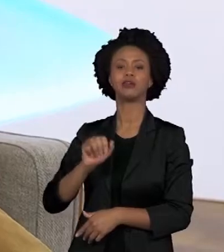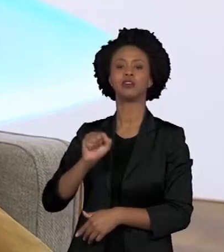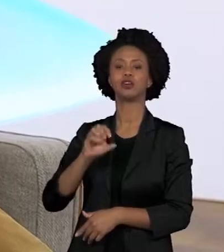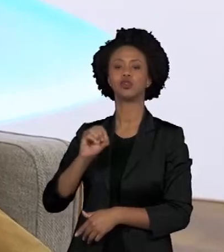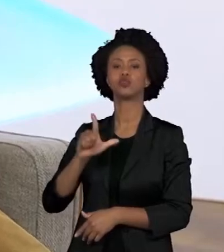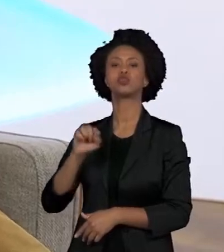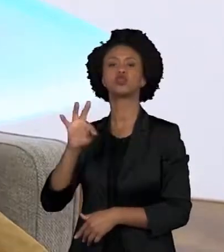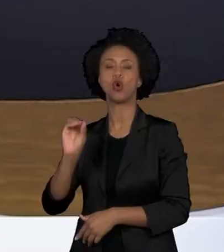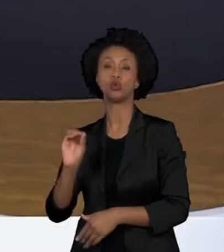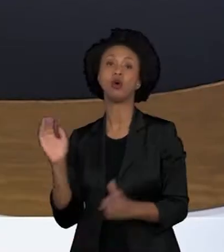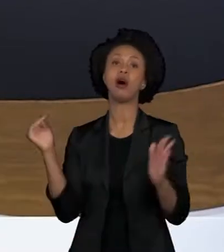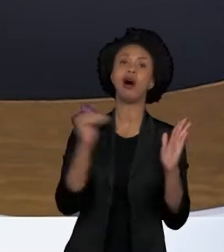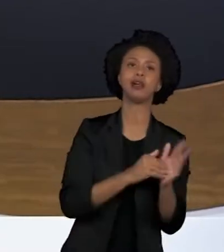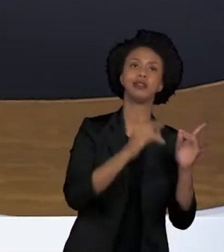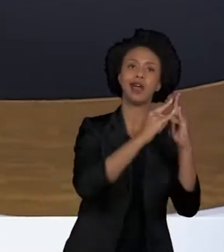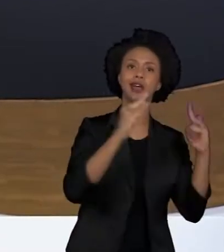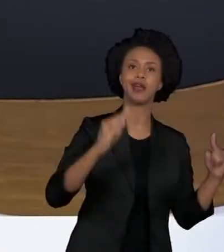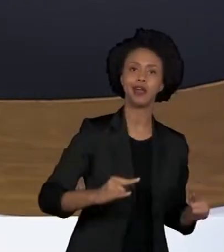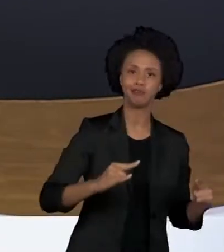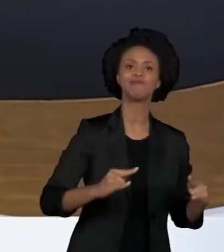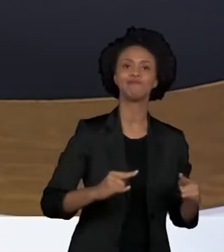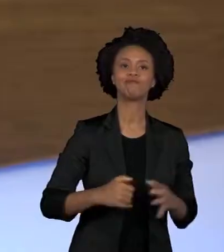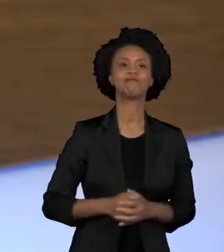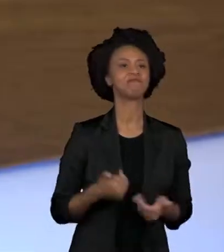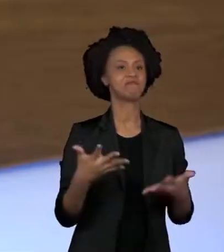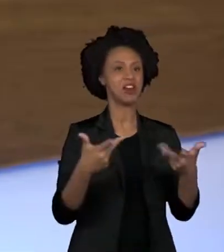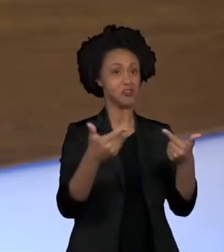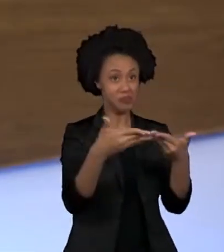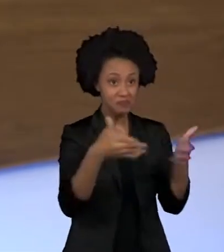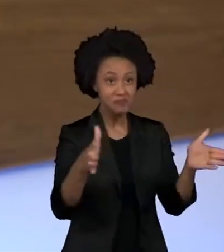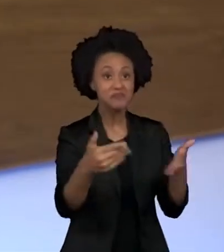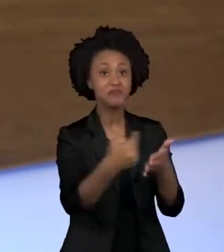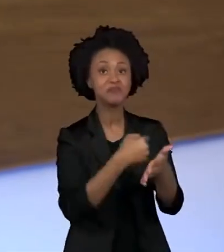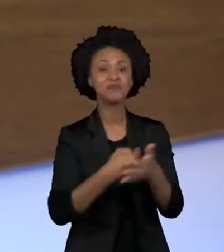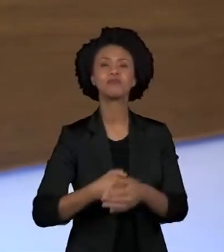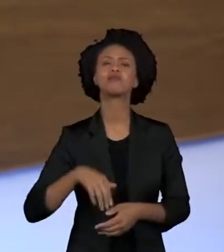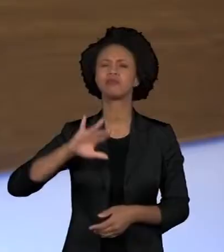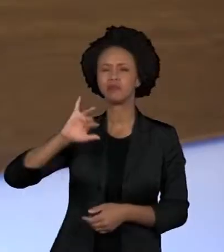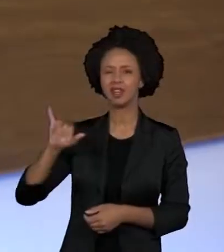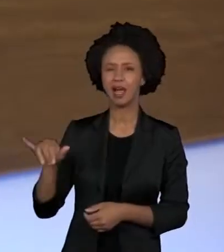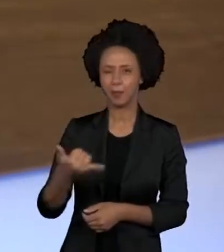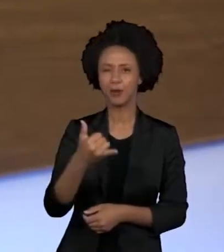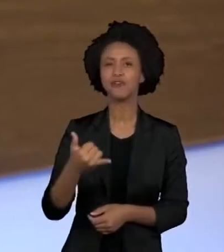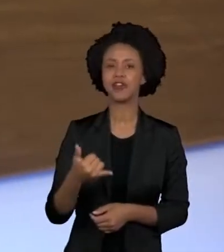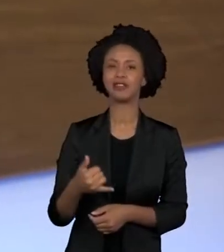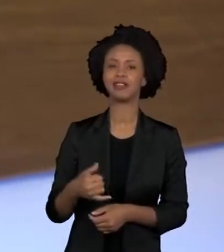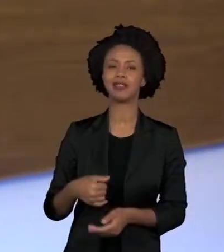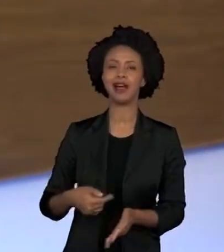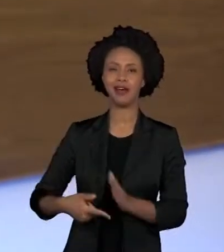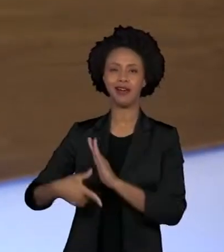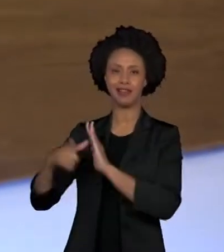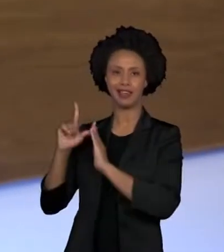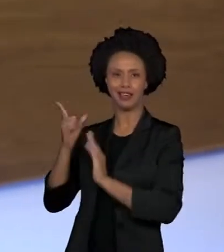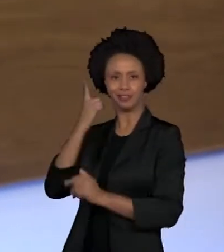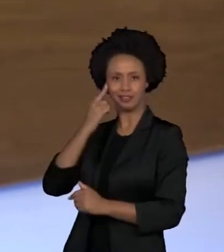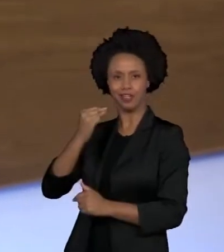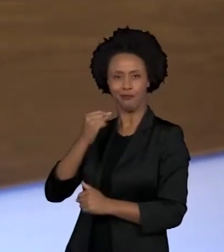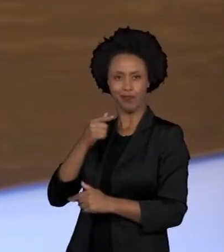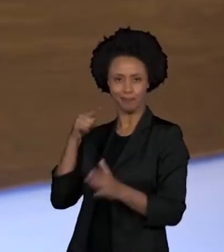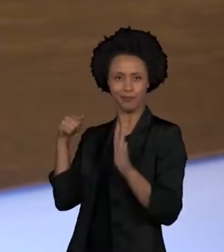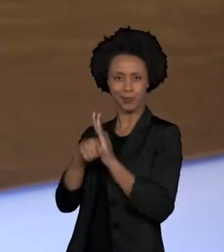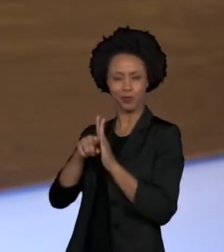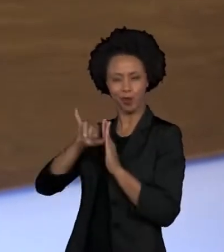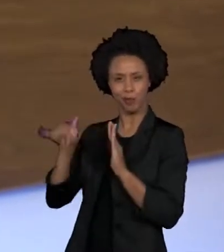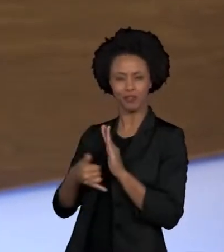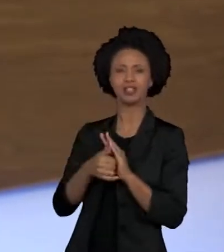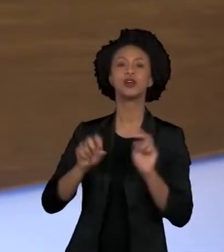Maravilhoso. Tá aberta a roda, Fefito. É, eu queria pegar carona numa pergunta que a Vera fez anteriormente, falando sobre